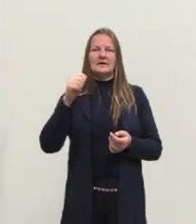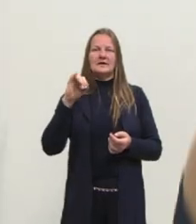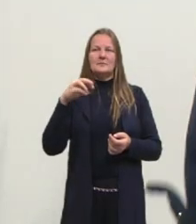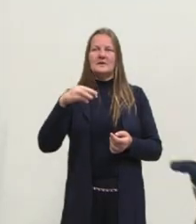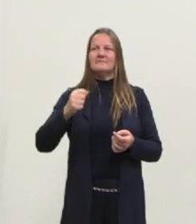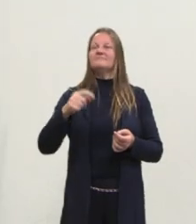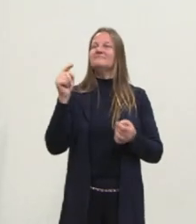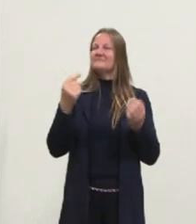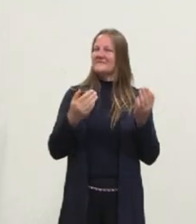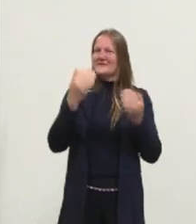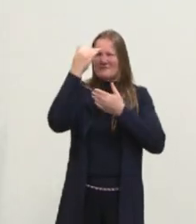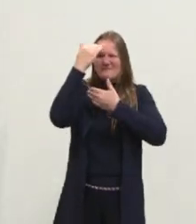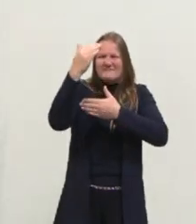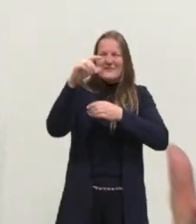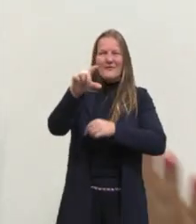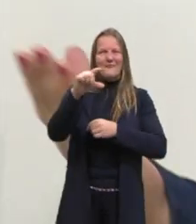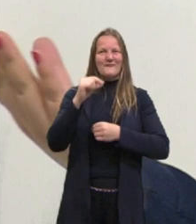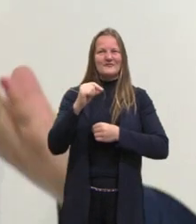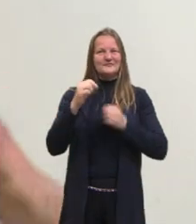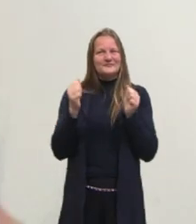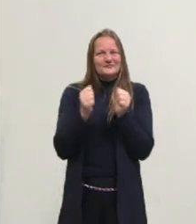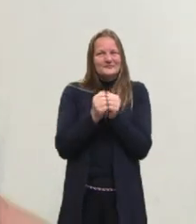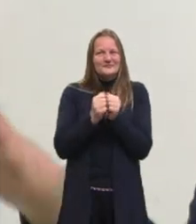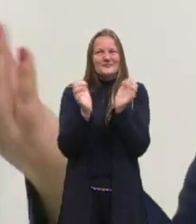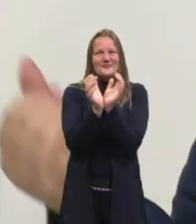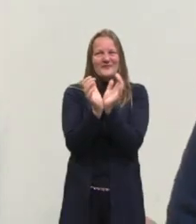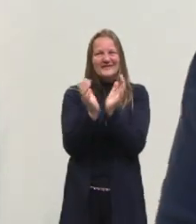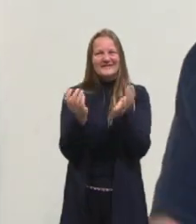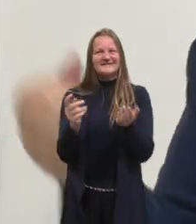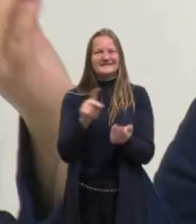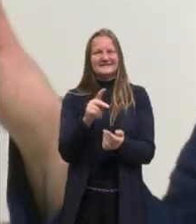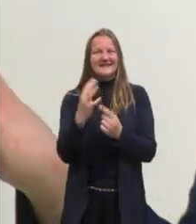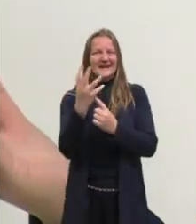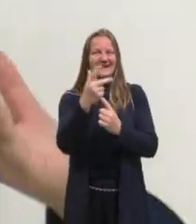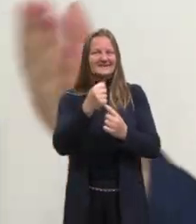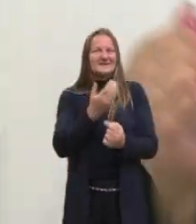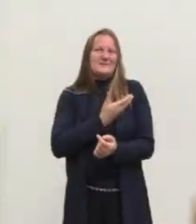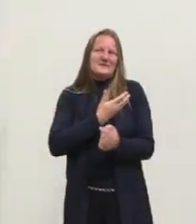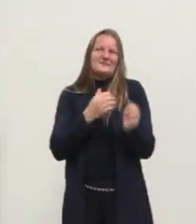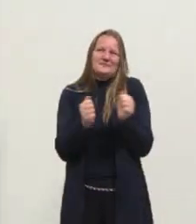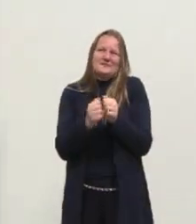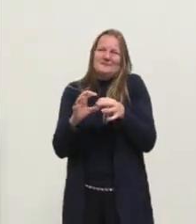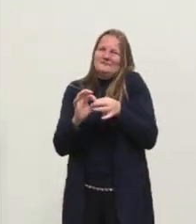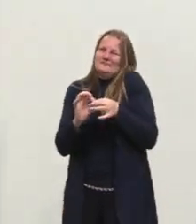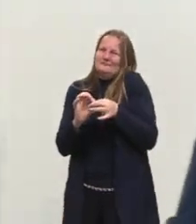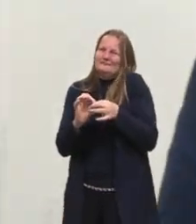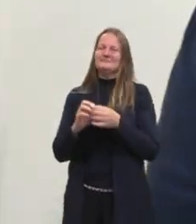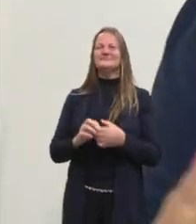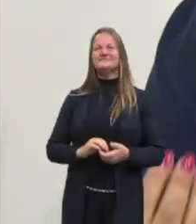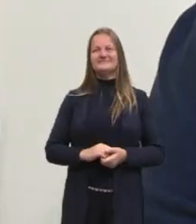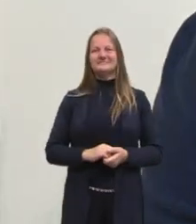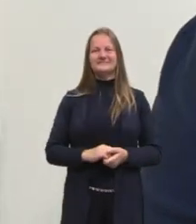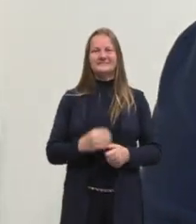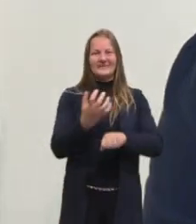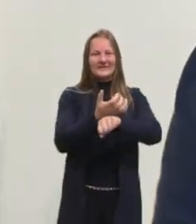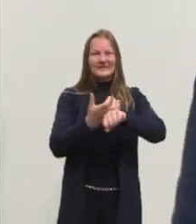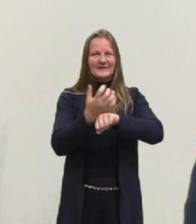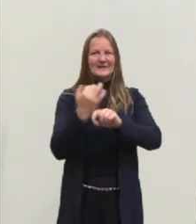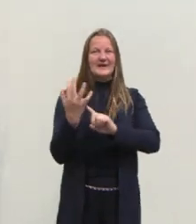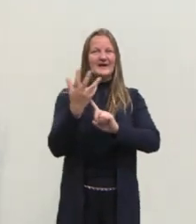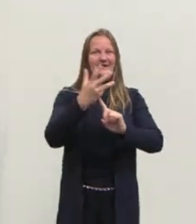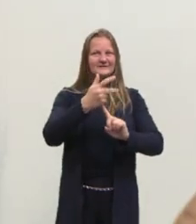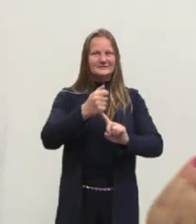bem? Estou aqui, então, agradeço muito o convite do meu colega e amigo da área, do componente de